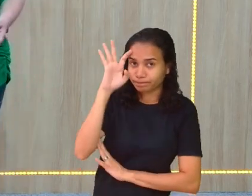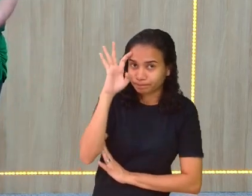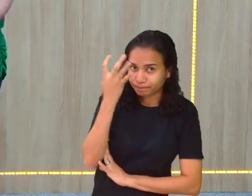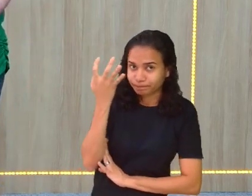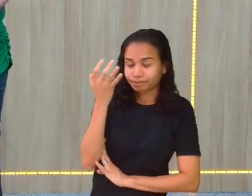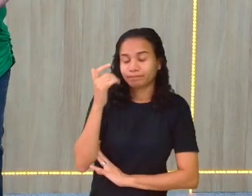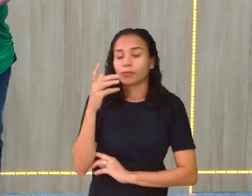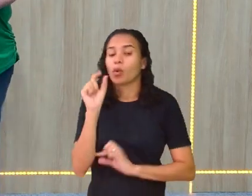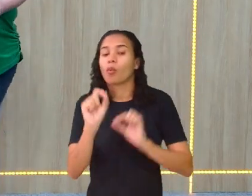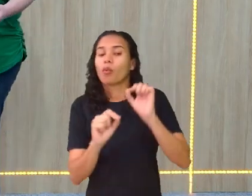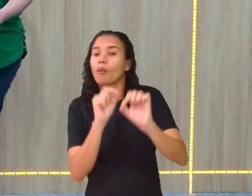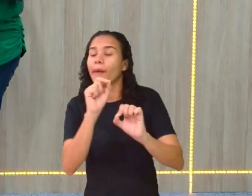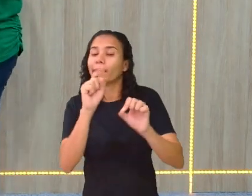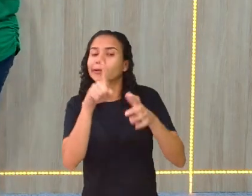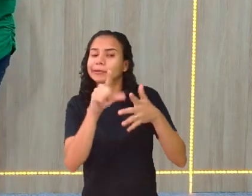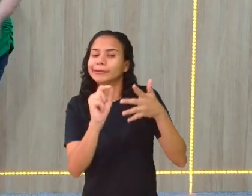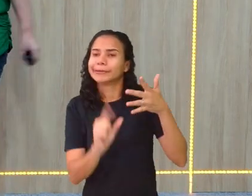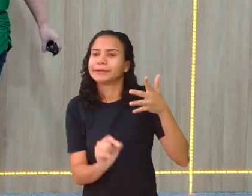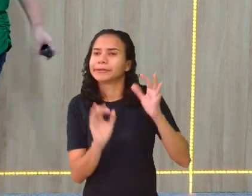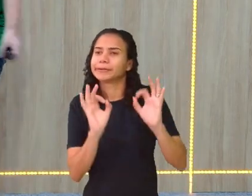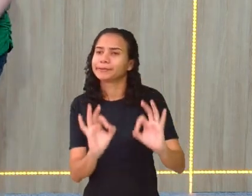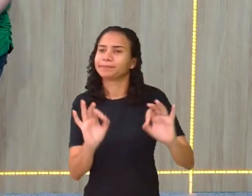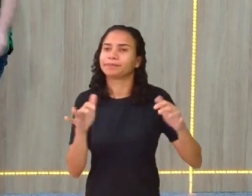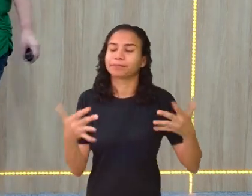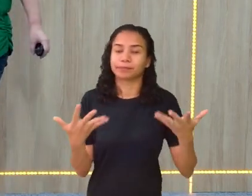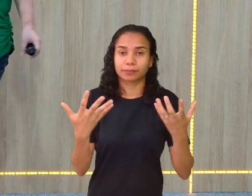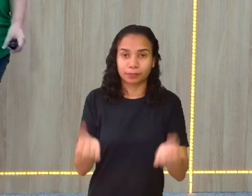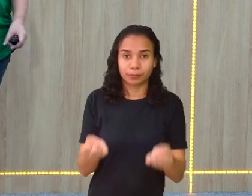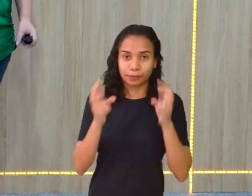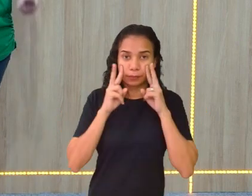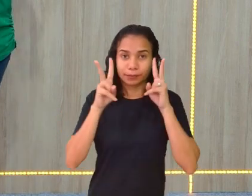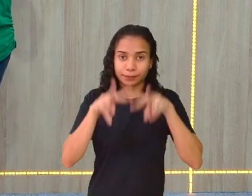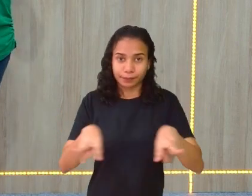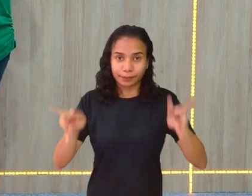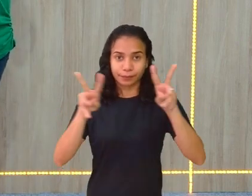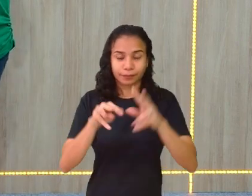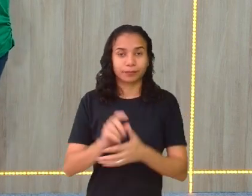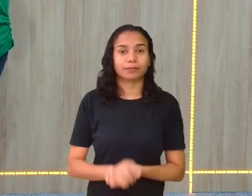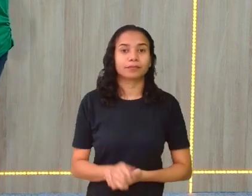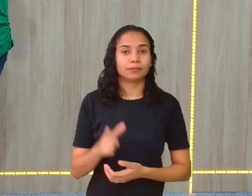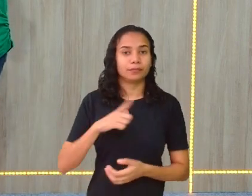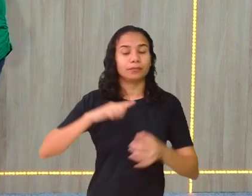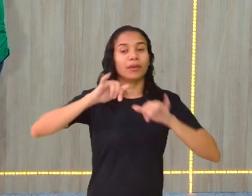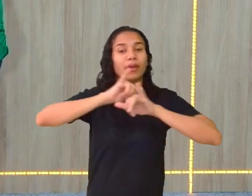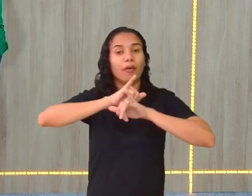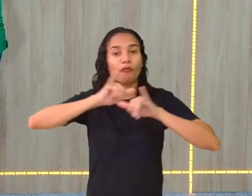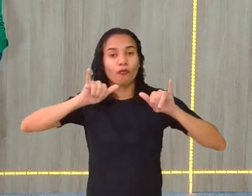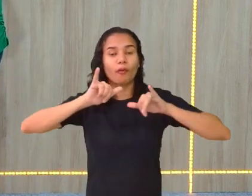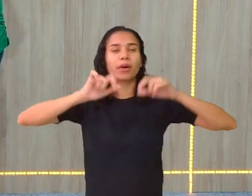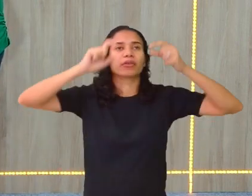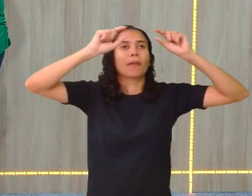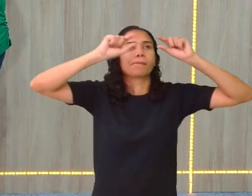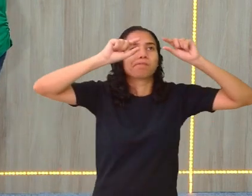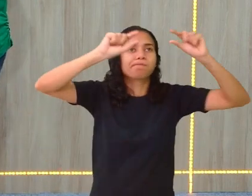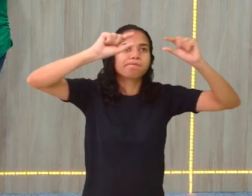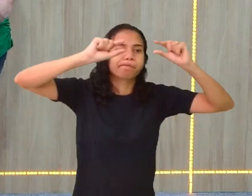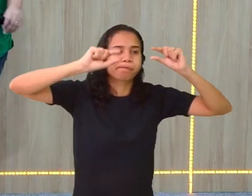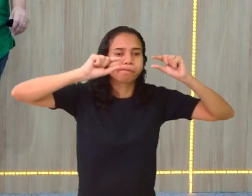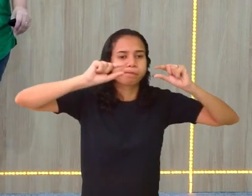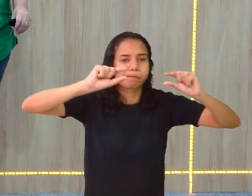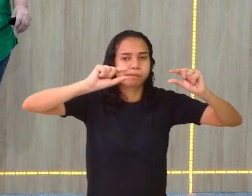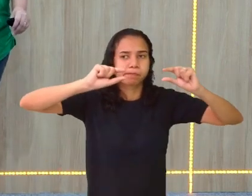e decidir qual dessas vai ser. Então, bora lá. Pegando informação por informação.